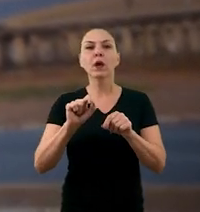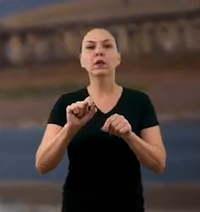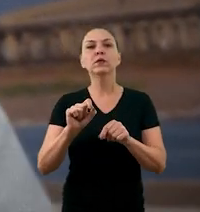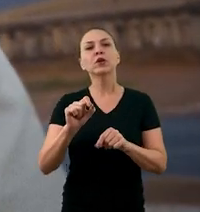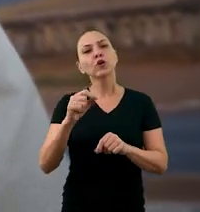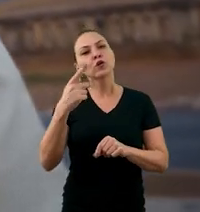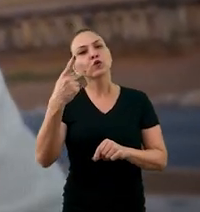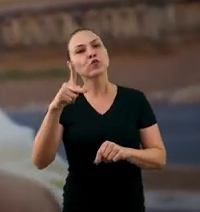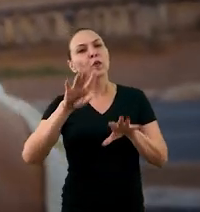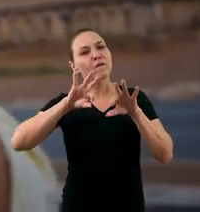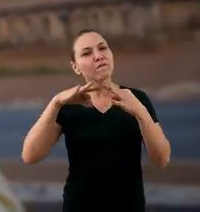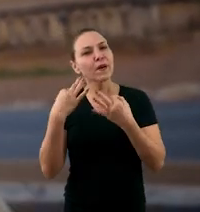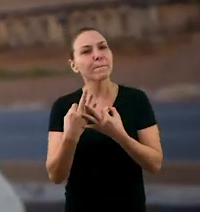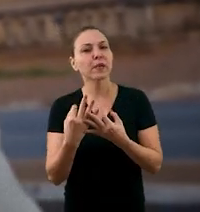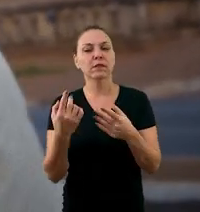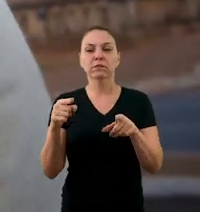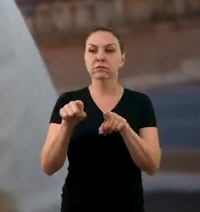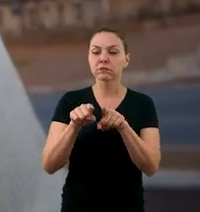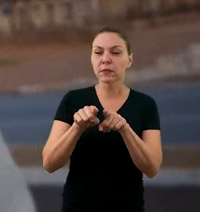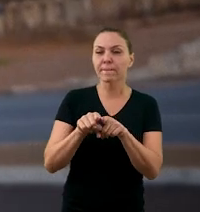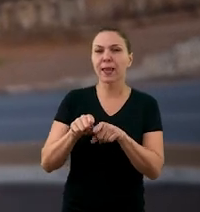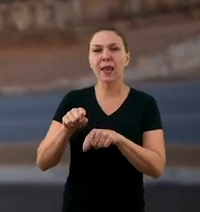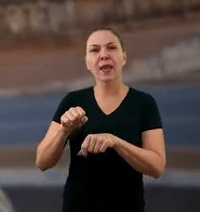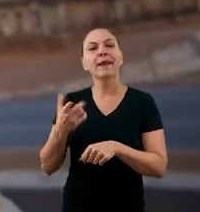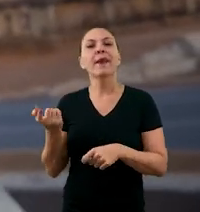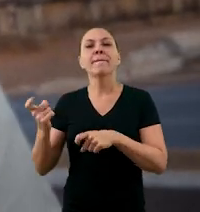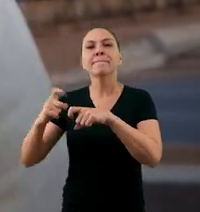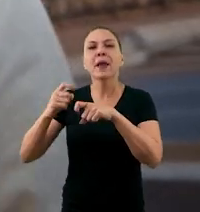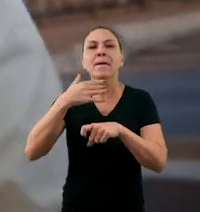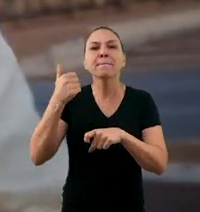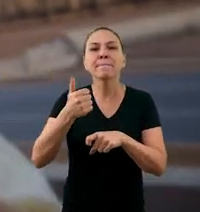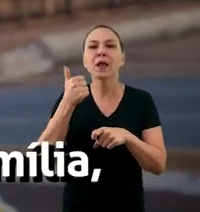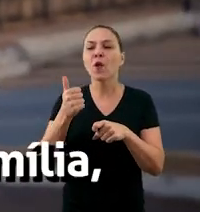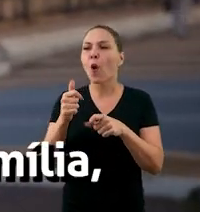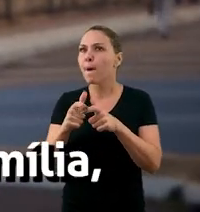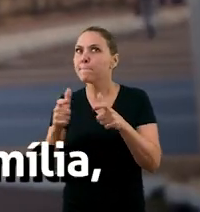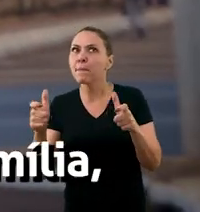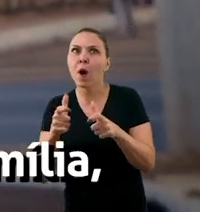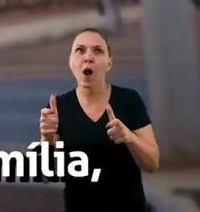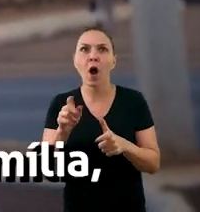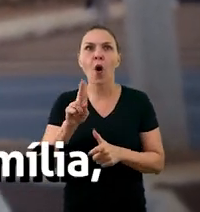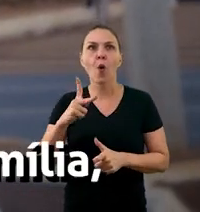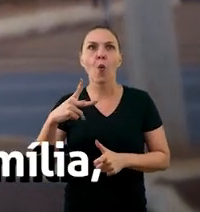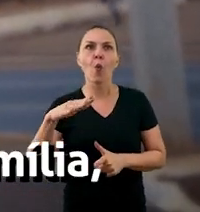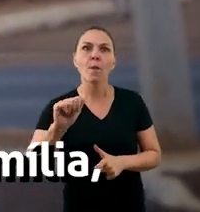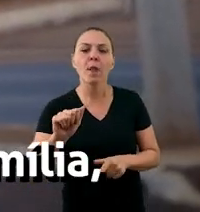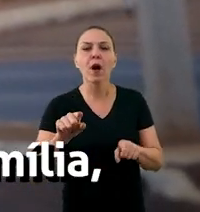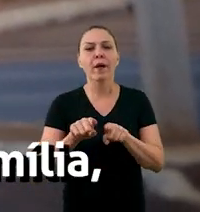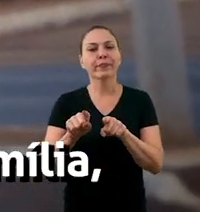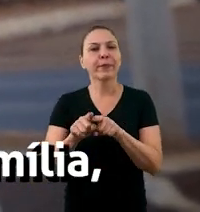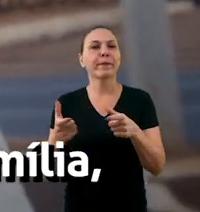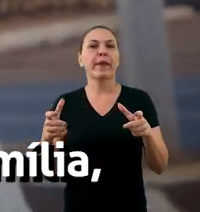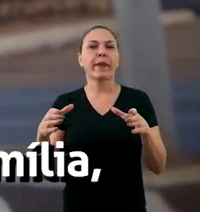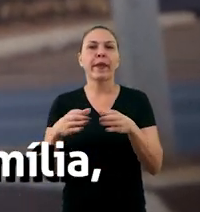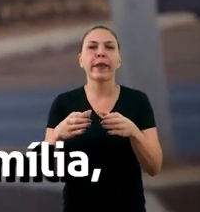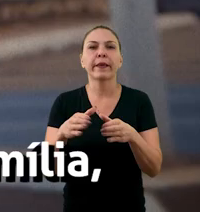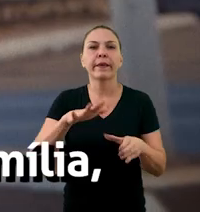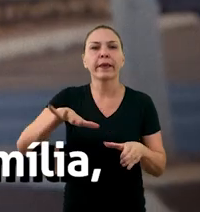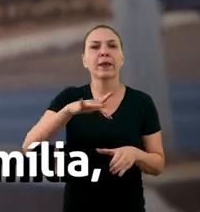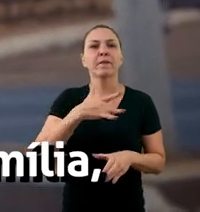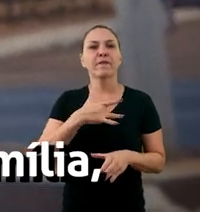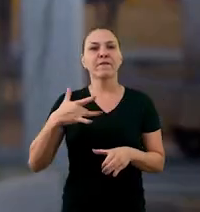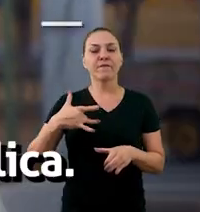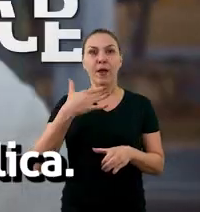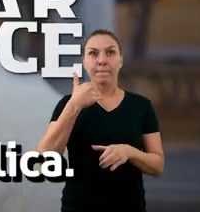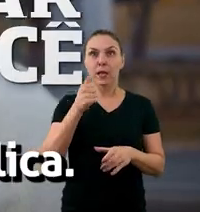para você e sua família mais médicos nas UPAs, nas UBSs e, principalmente, nas equipes de saúde da